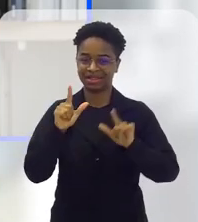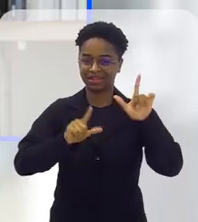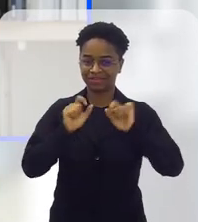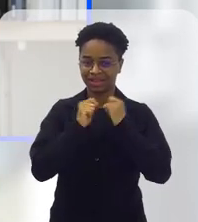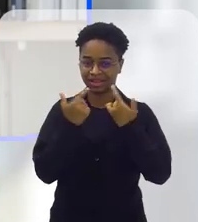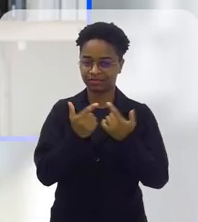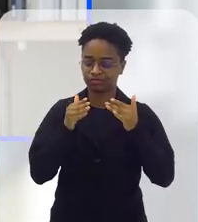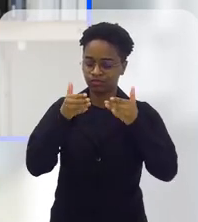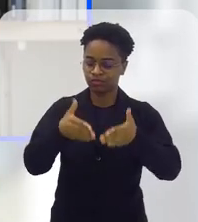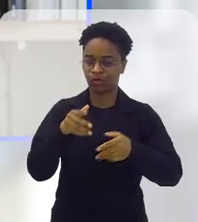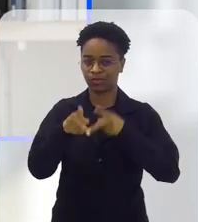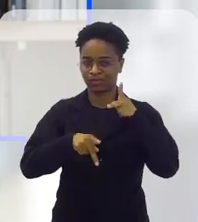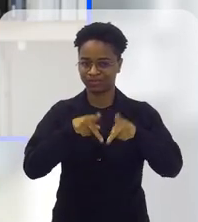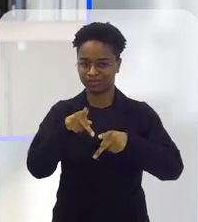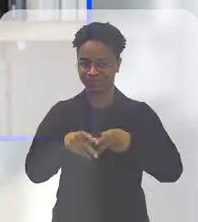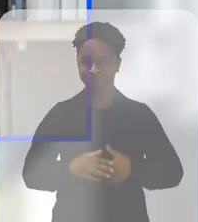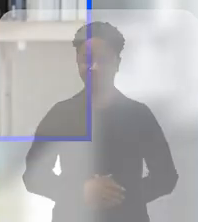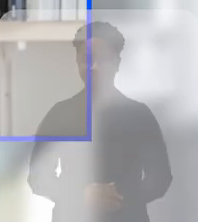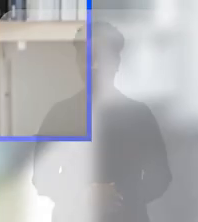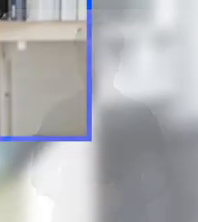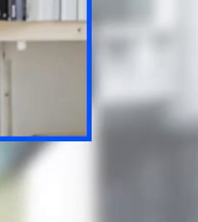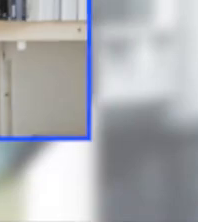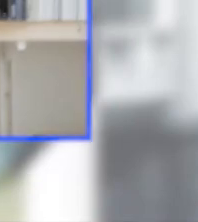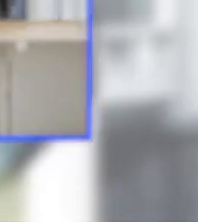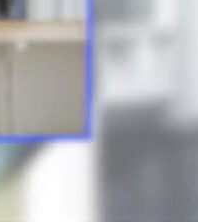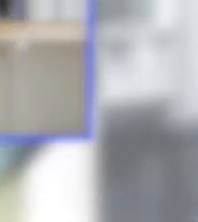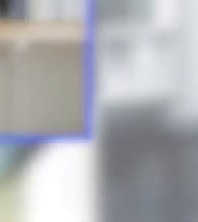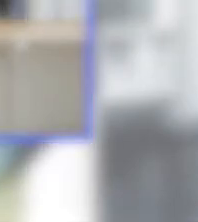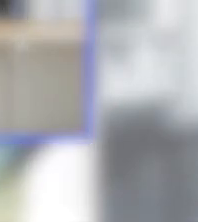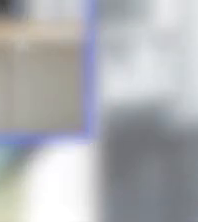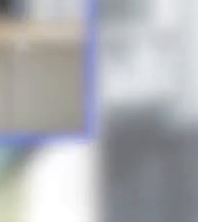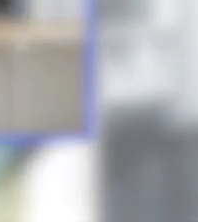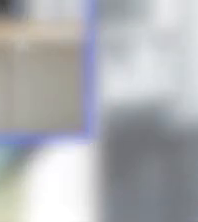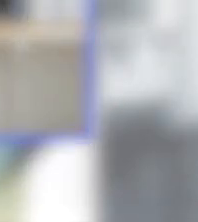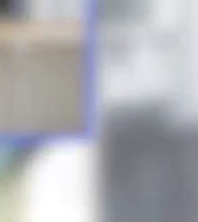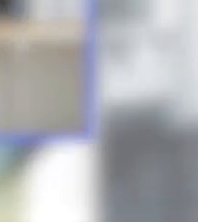Até lá. TV Alerje, o canal do povo. Tchau.